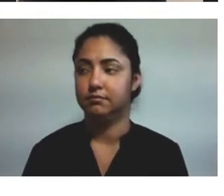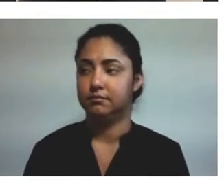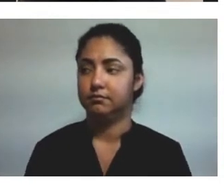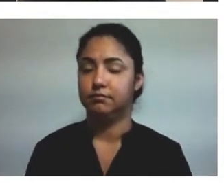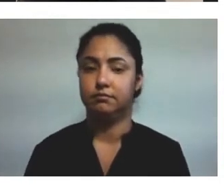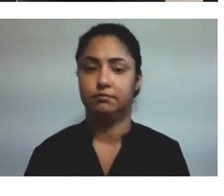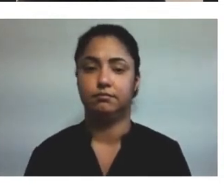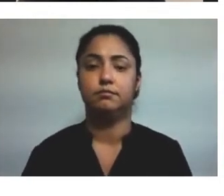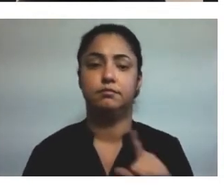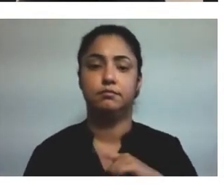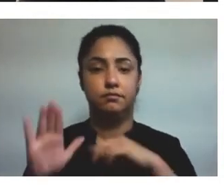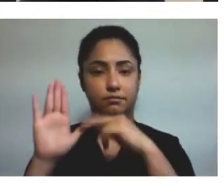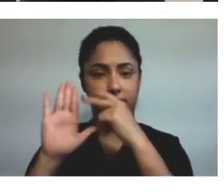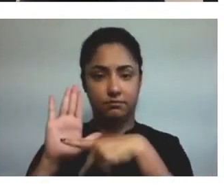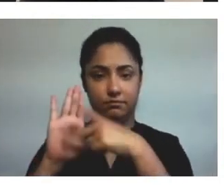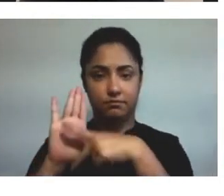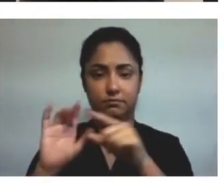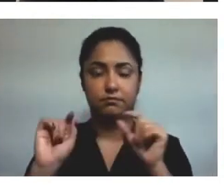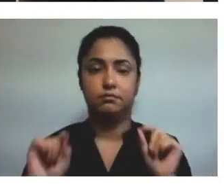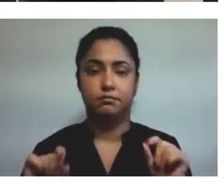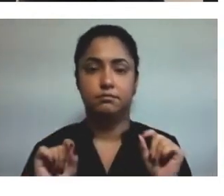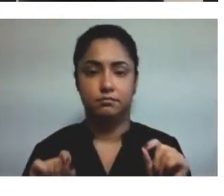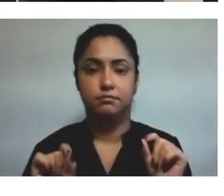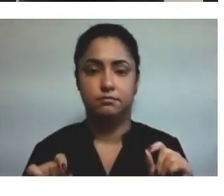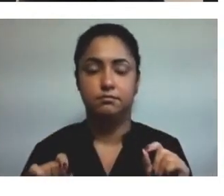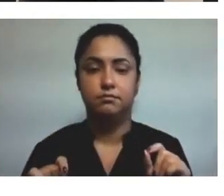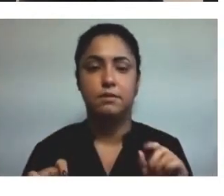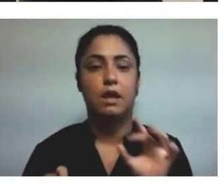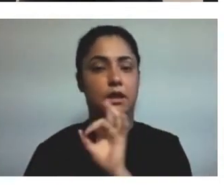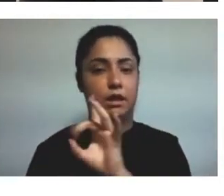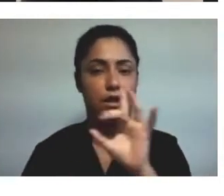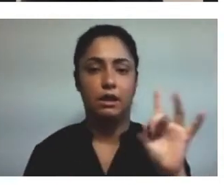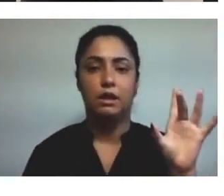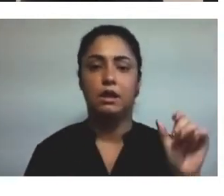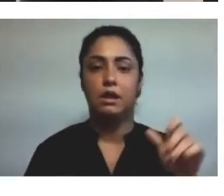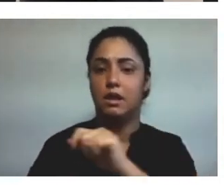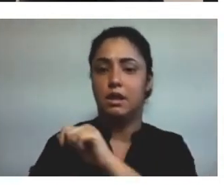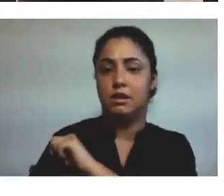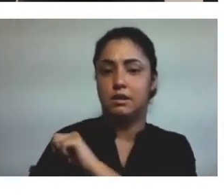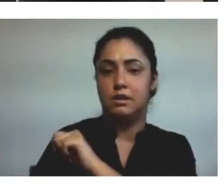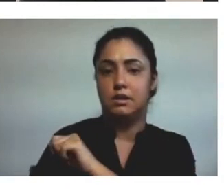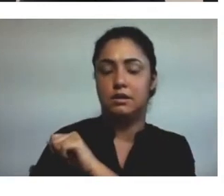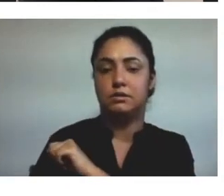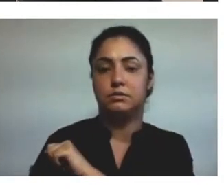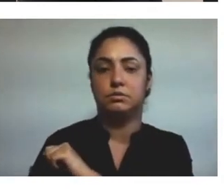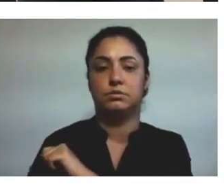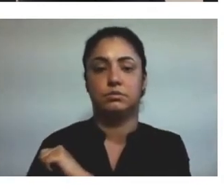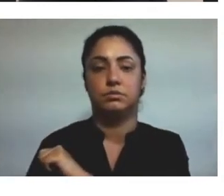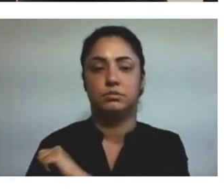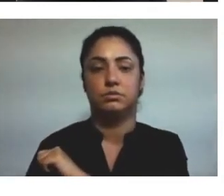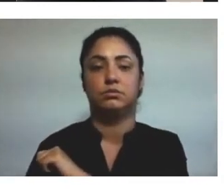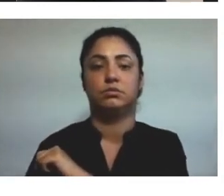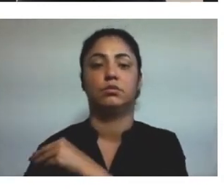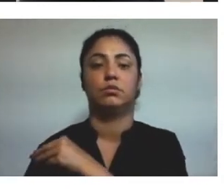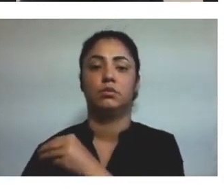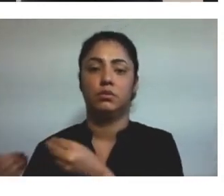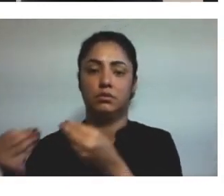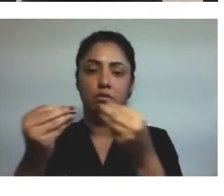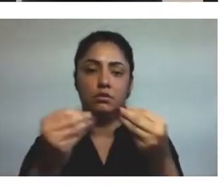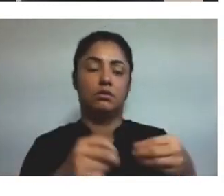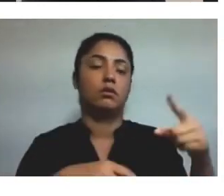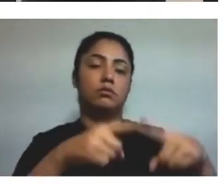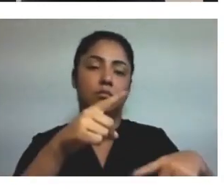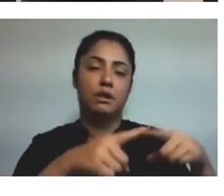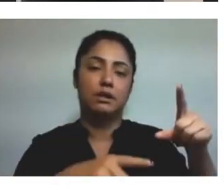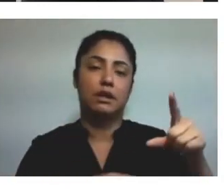si, né? Que ele consistia em... Cada aluno levava uma quantidade de latinhas, né? À nossa biblioteca, e nós